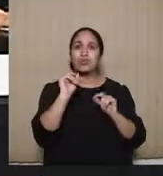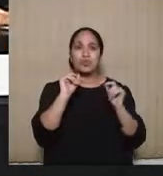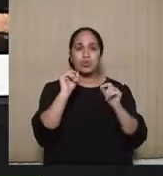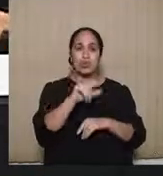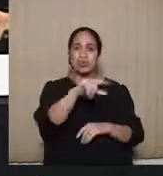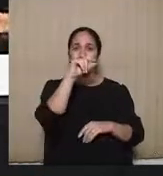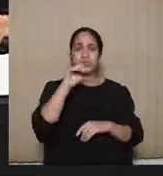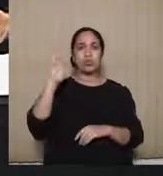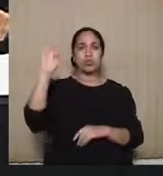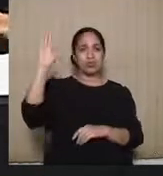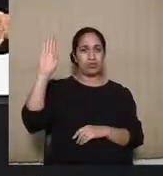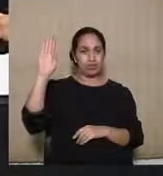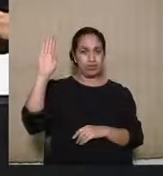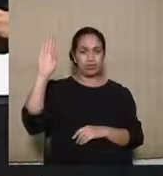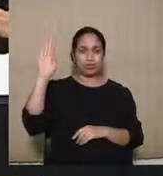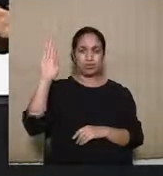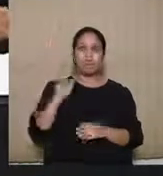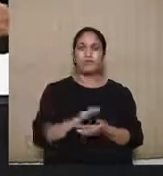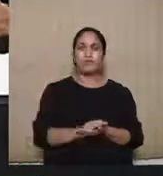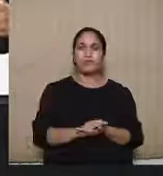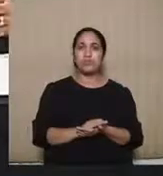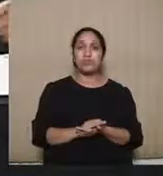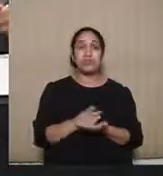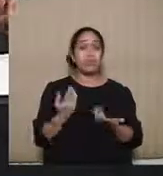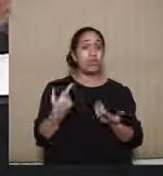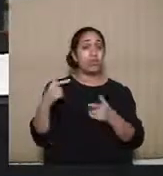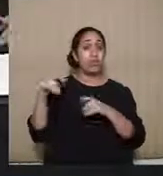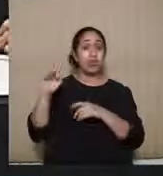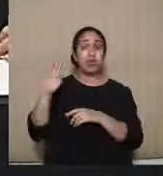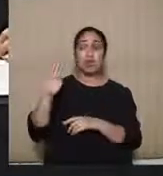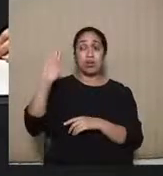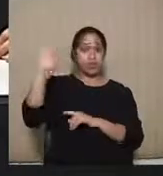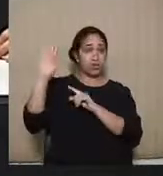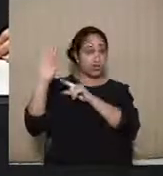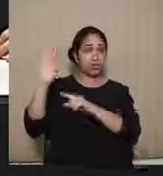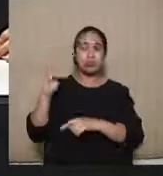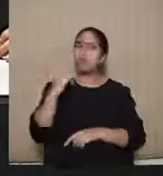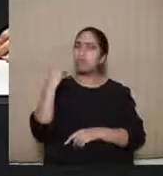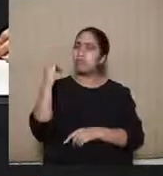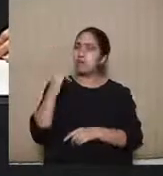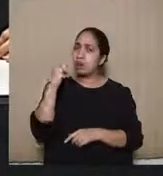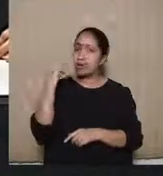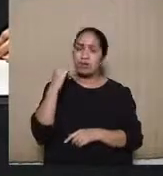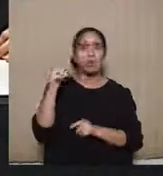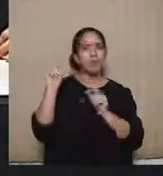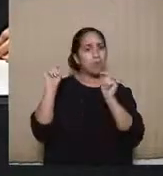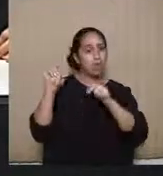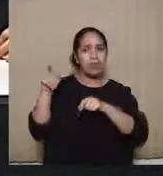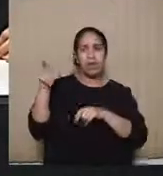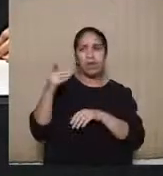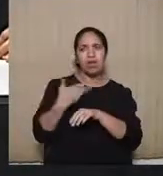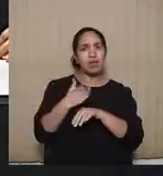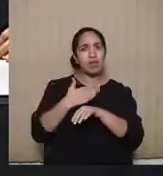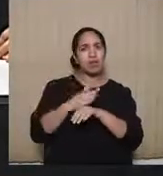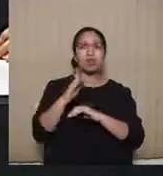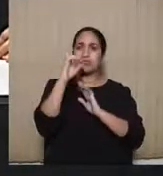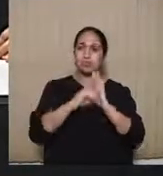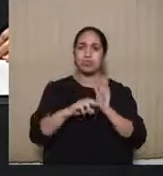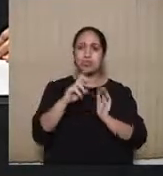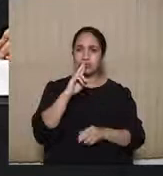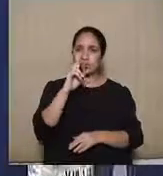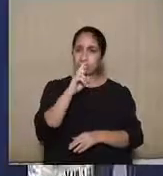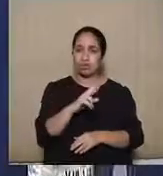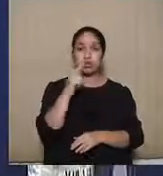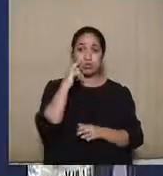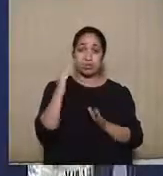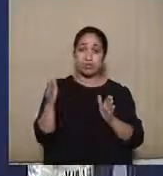candidato. Então, a condição de candidato é fundamental para que haja a possibilidade do exercício de direito de resposta. Os